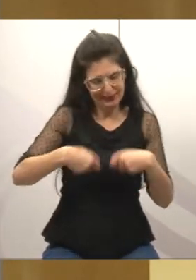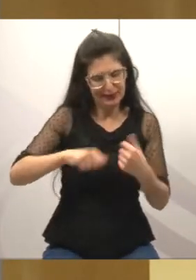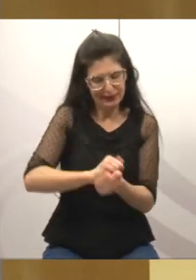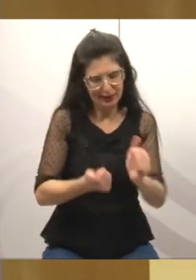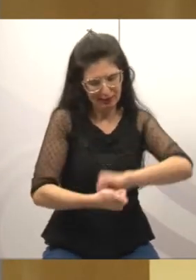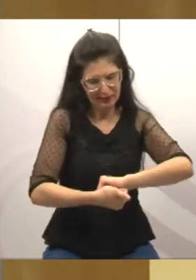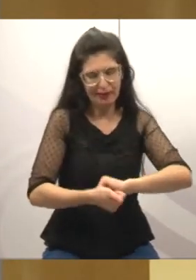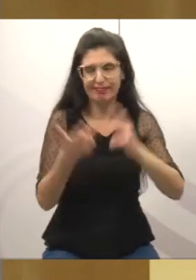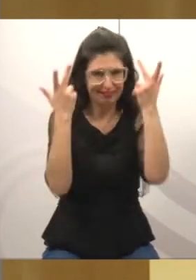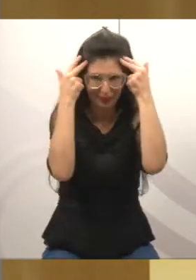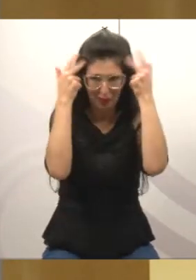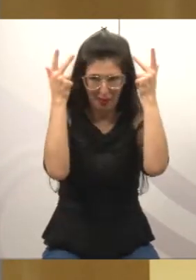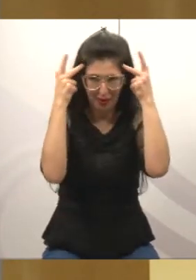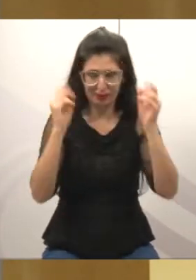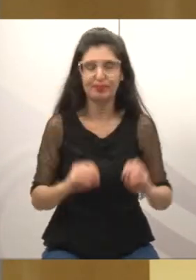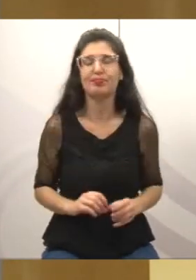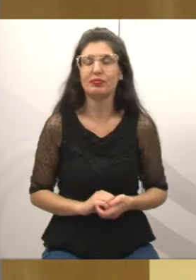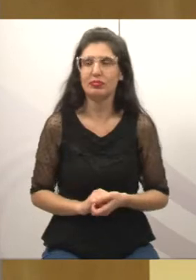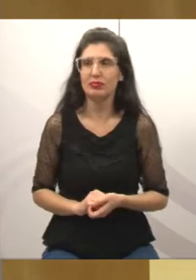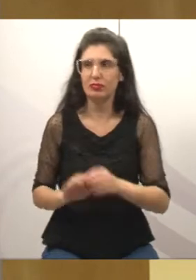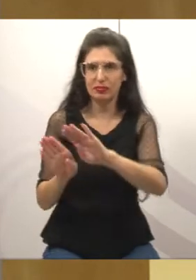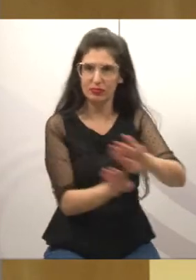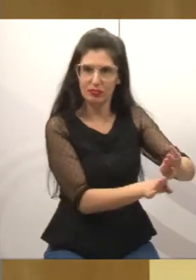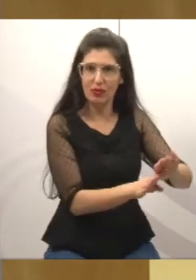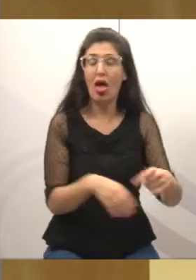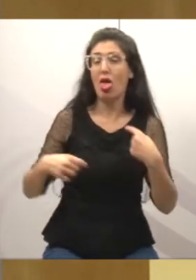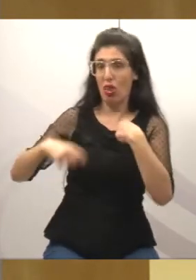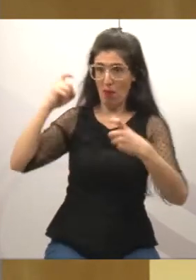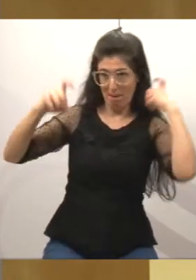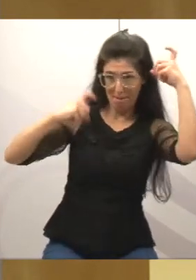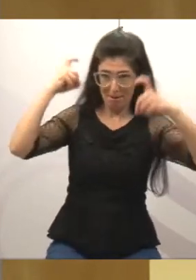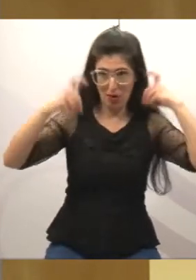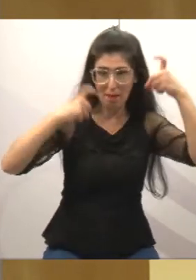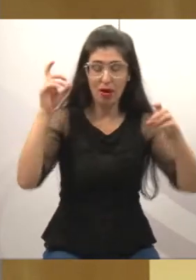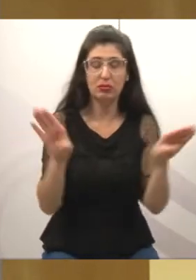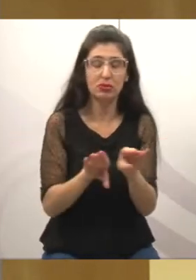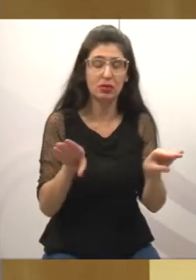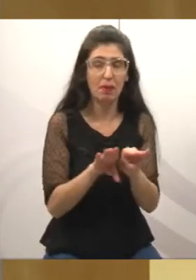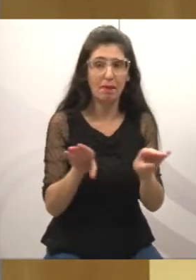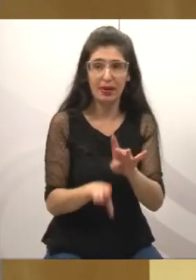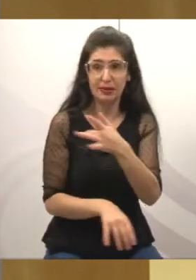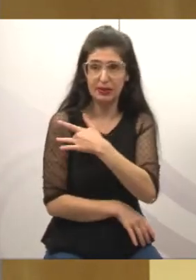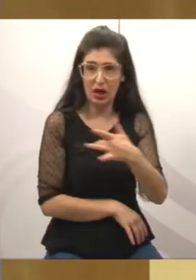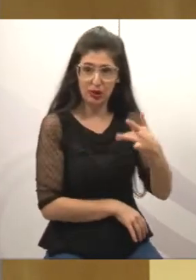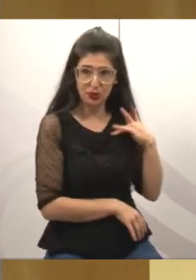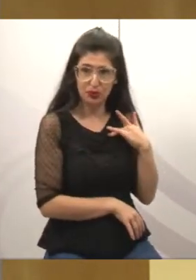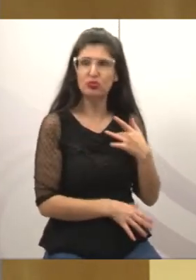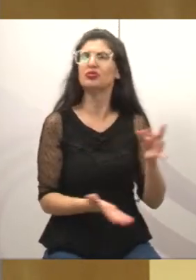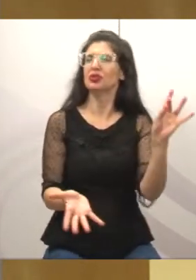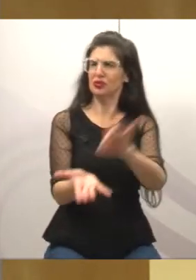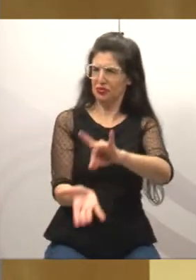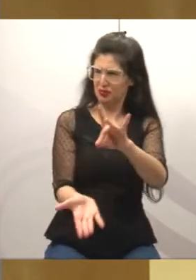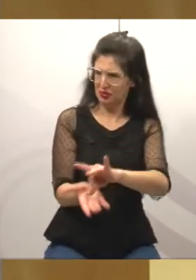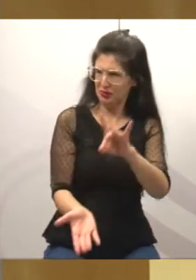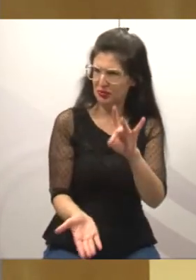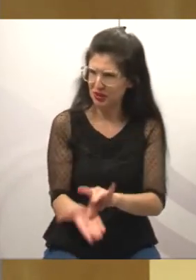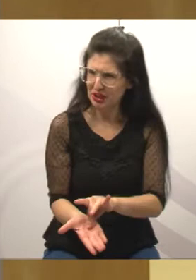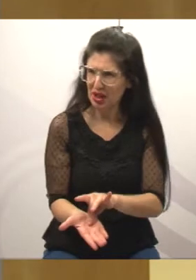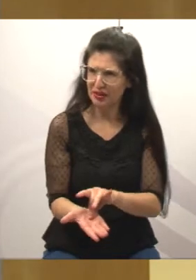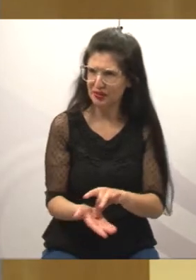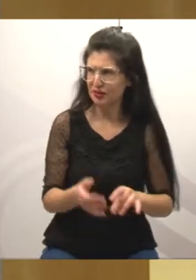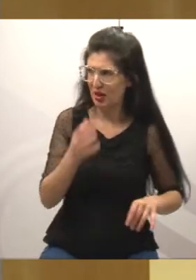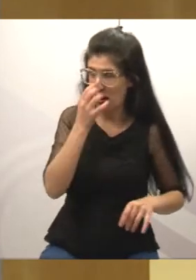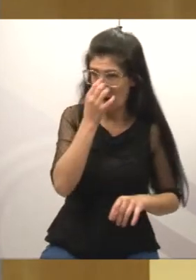realidade, eu estou bastante preocupado também com relação à saúde. É verdade que teve esse início